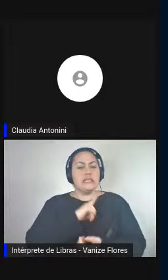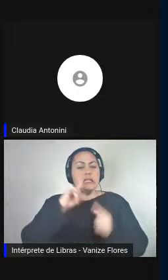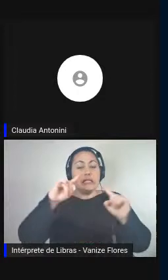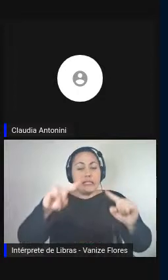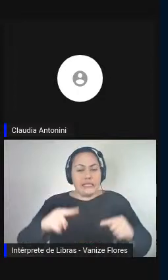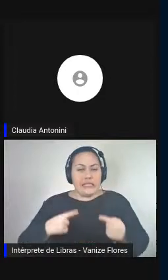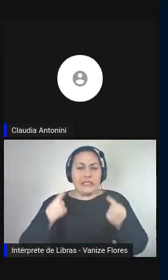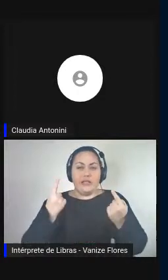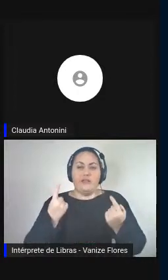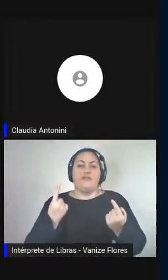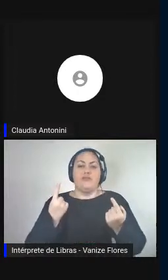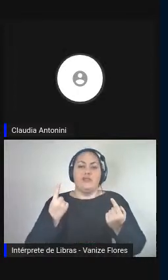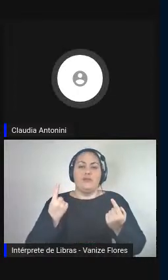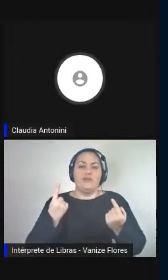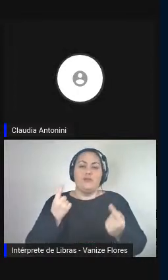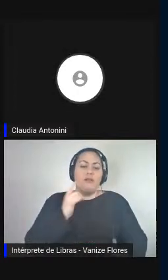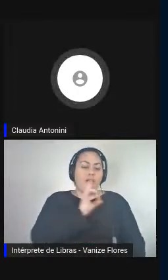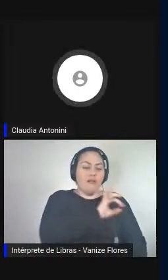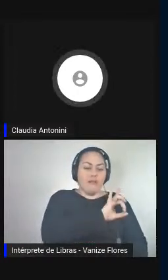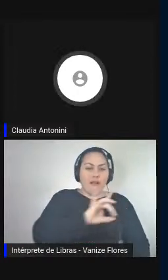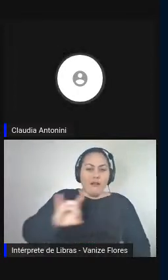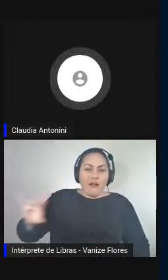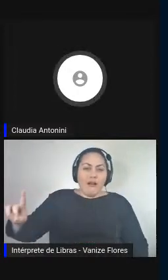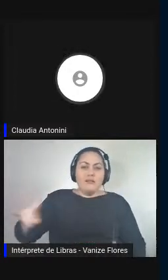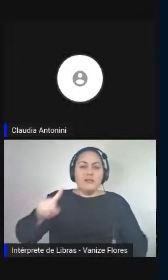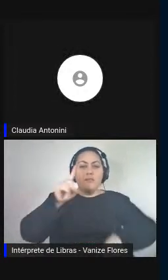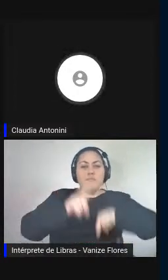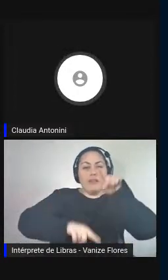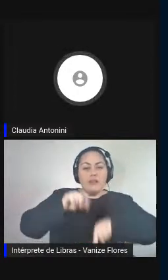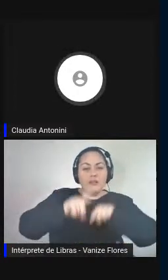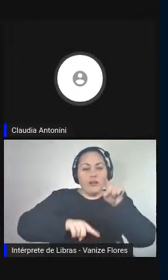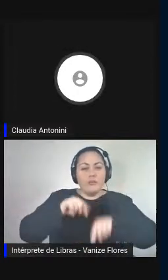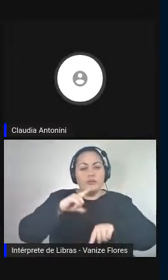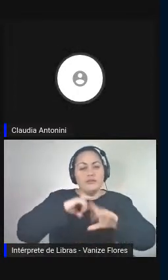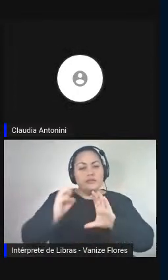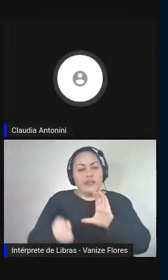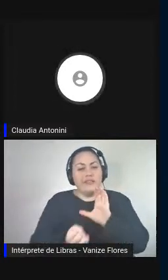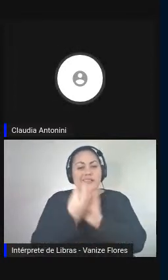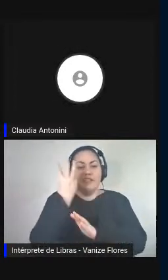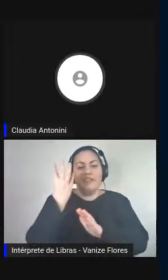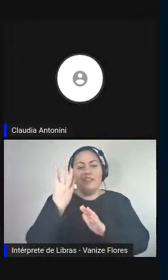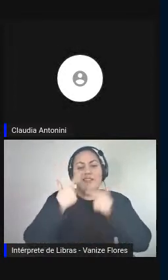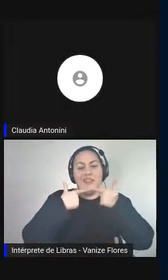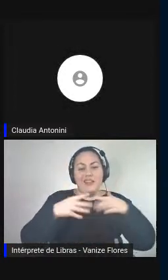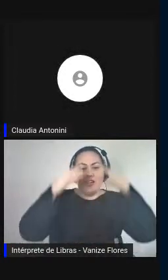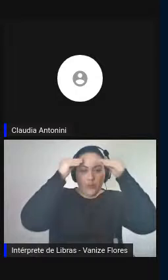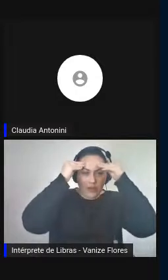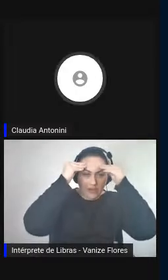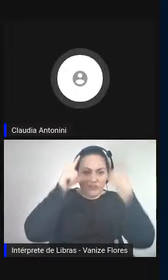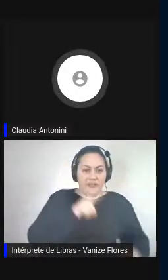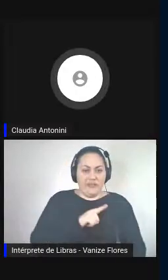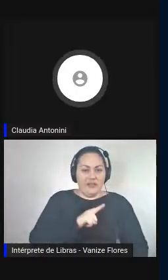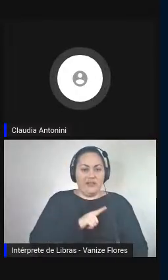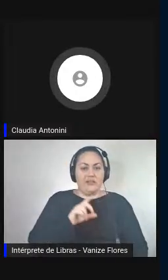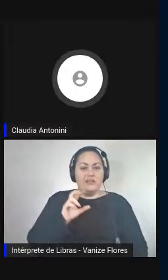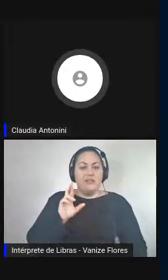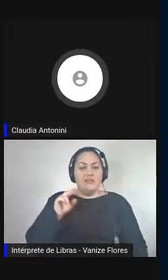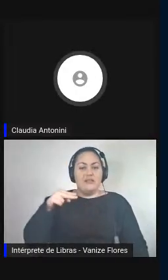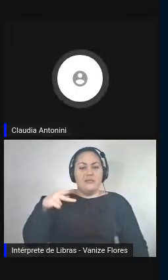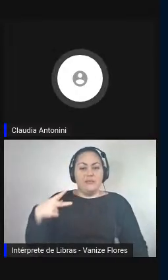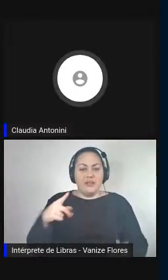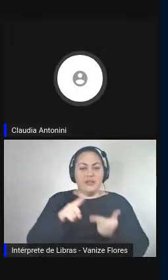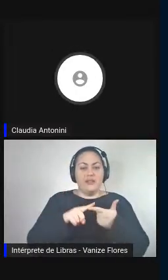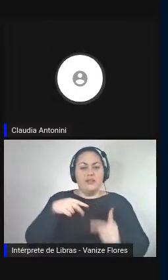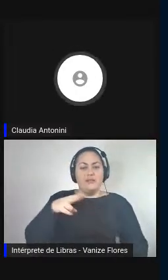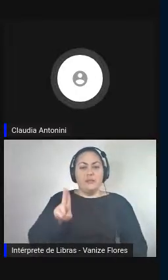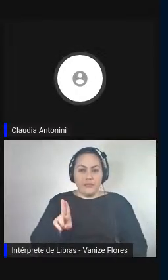são NLP, Natural Language Processing, a elaboração da